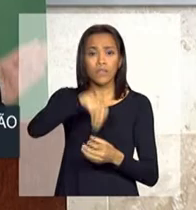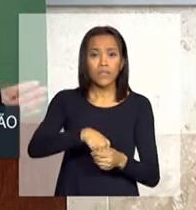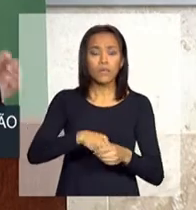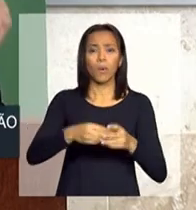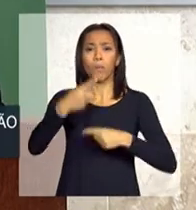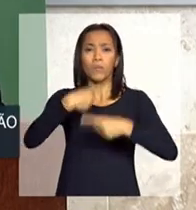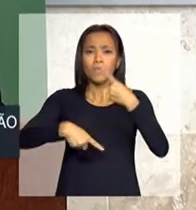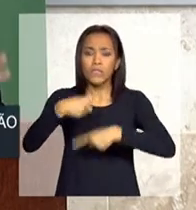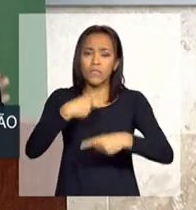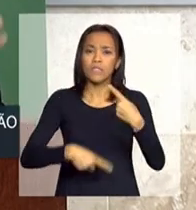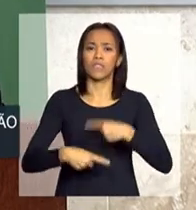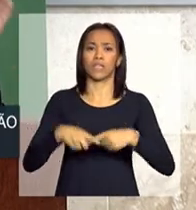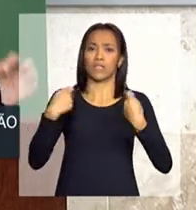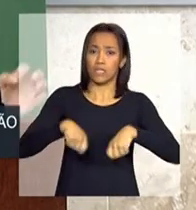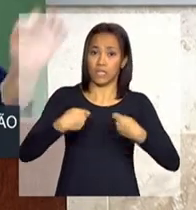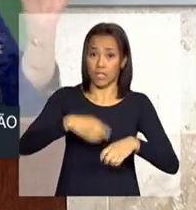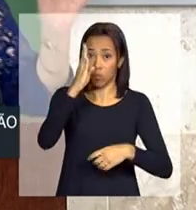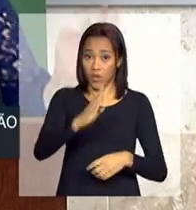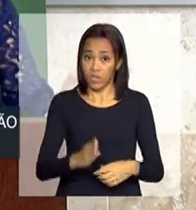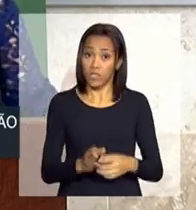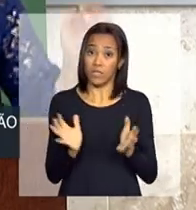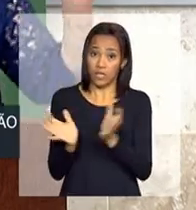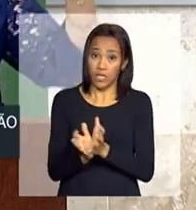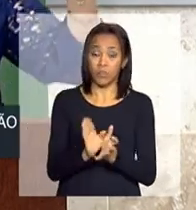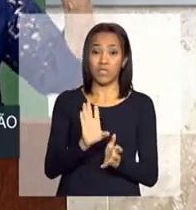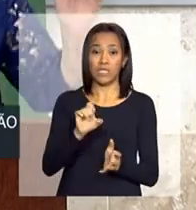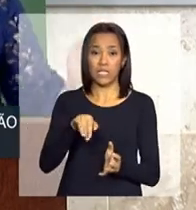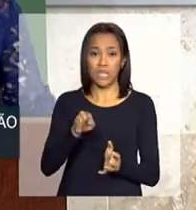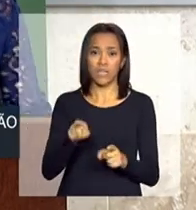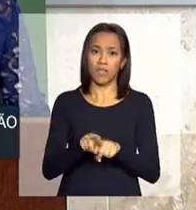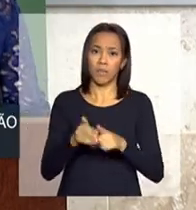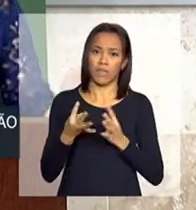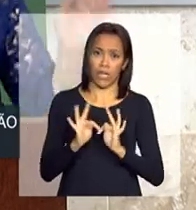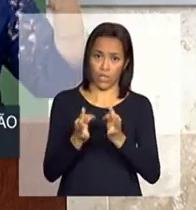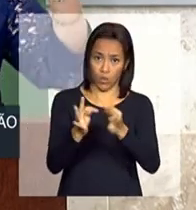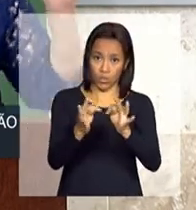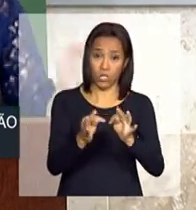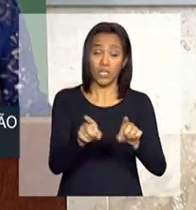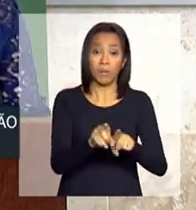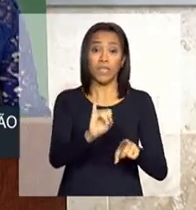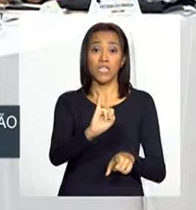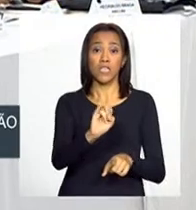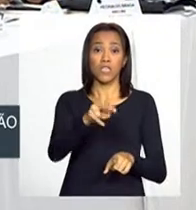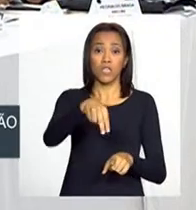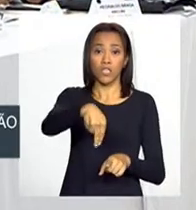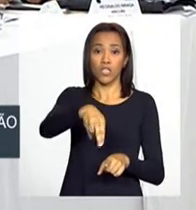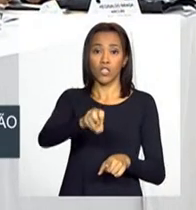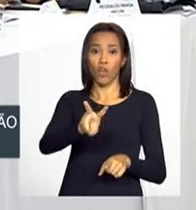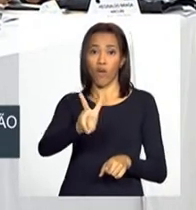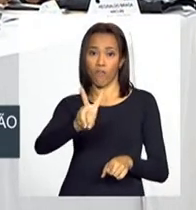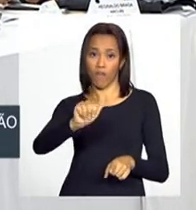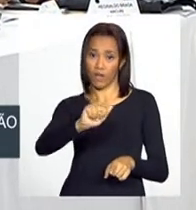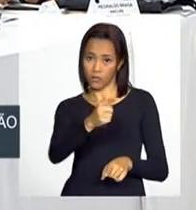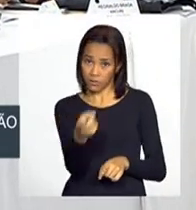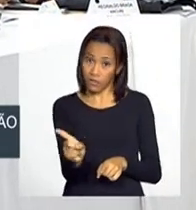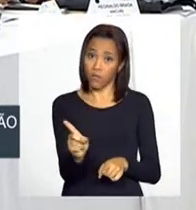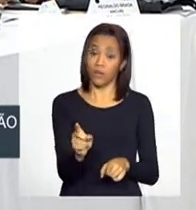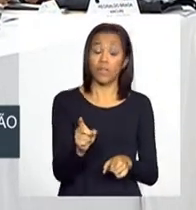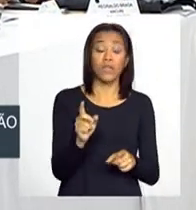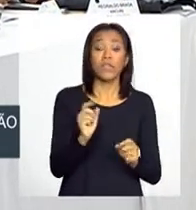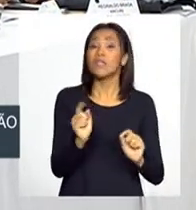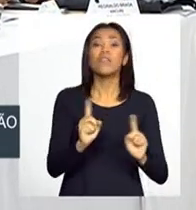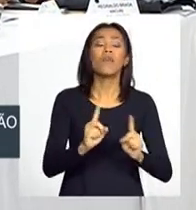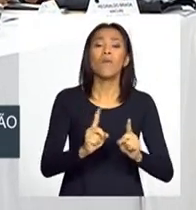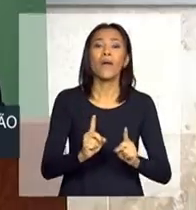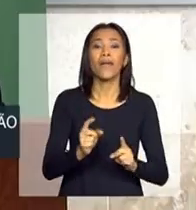do Brasil em termos de ciência, tecnologia e inovação, é essa. E ela não é tirada da